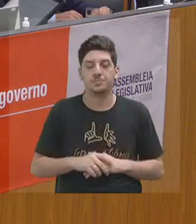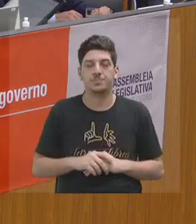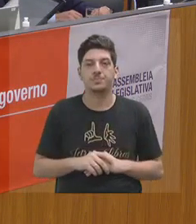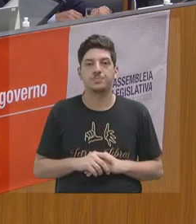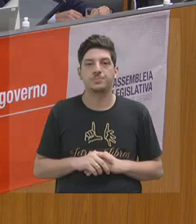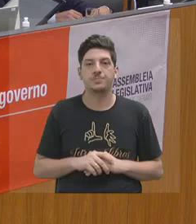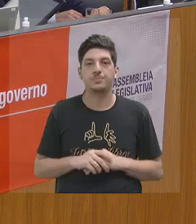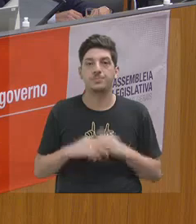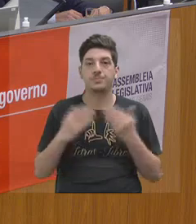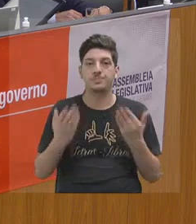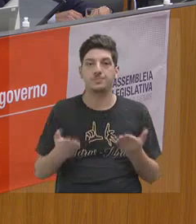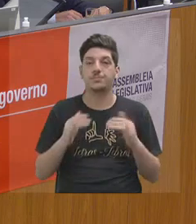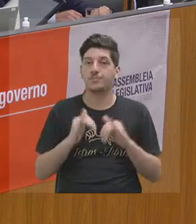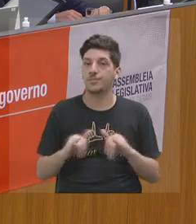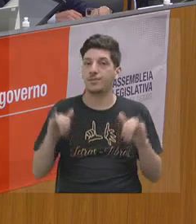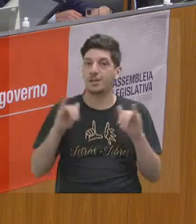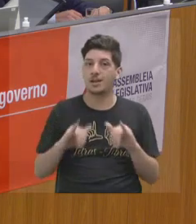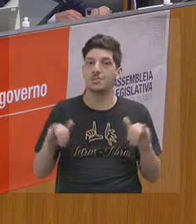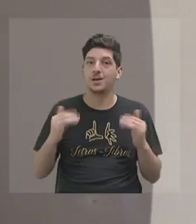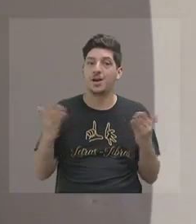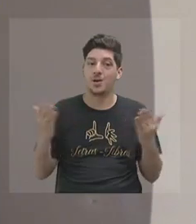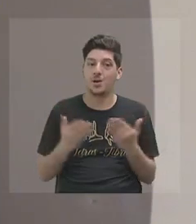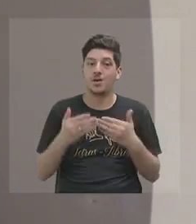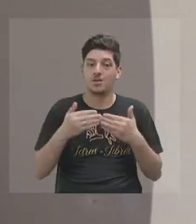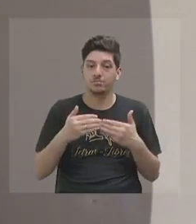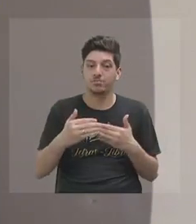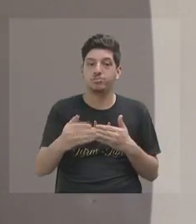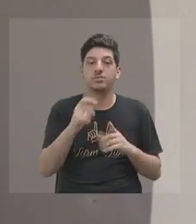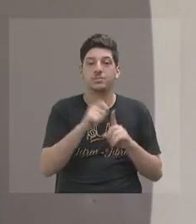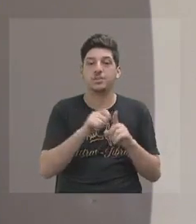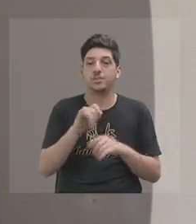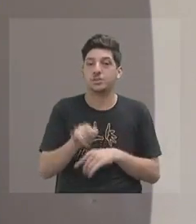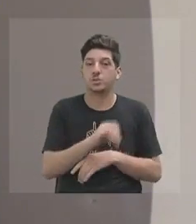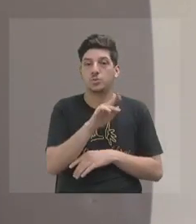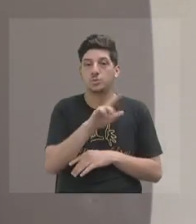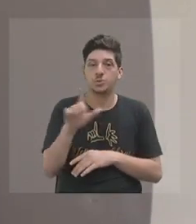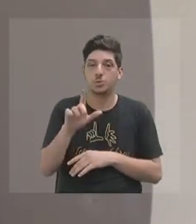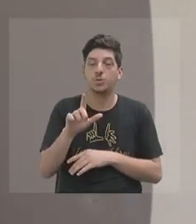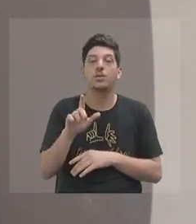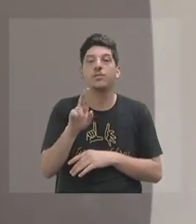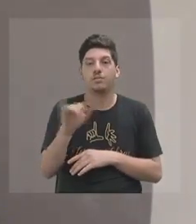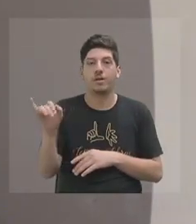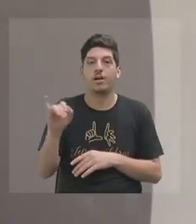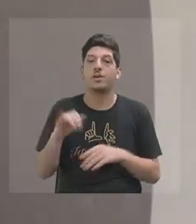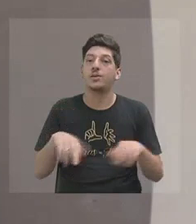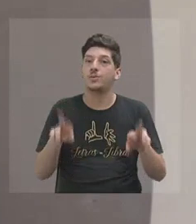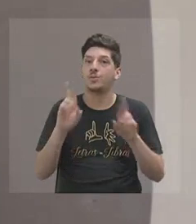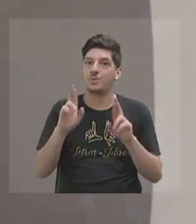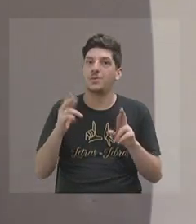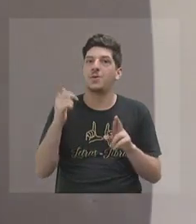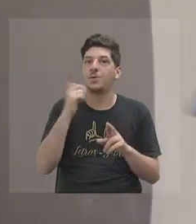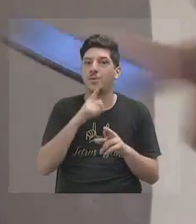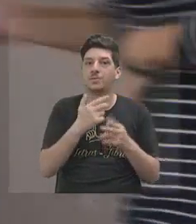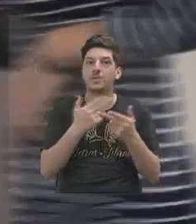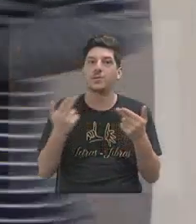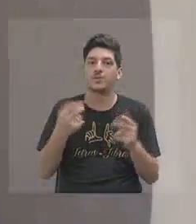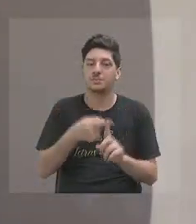Então, essa campanha está entrando no ar agora também em julho, e a gente espera que ela dê muitos frutos para a gente.